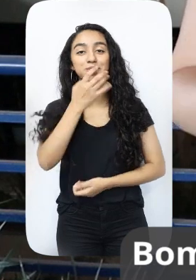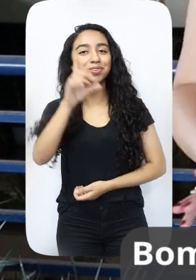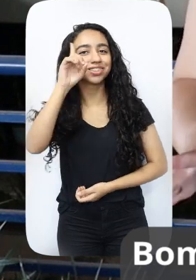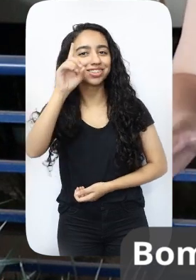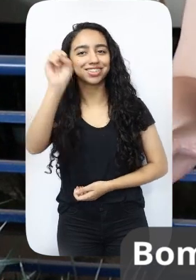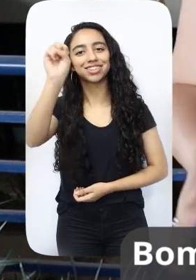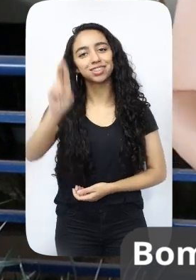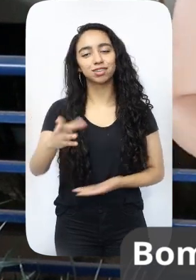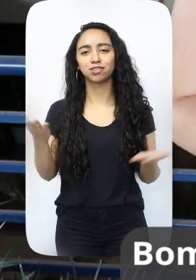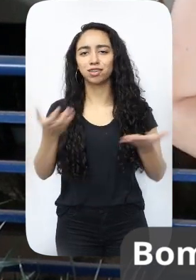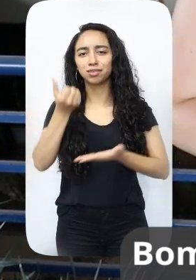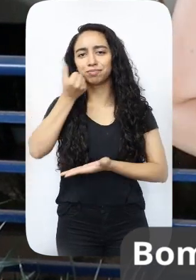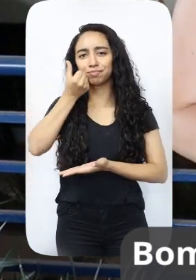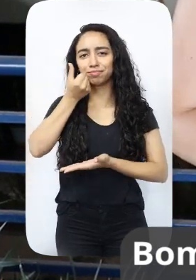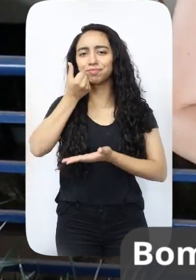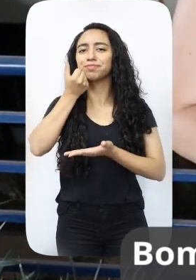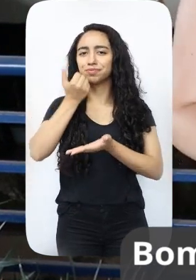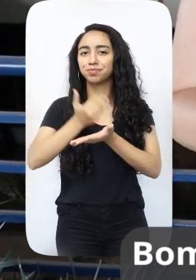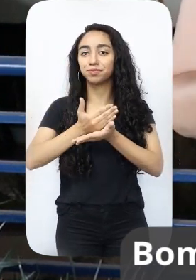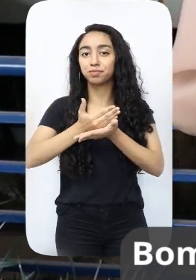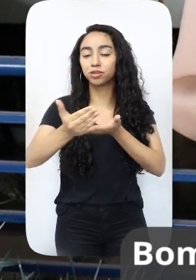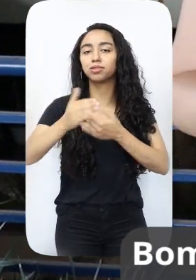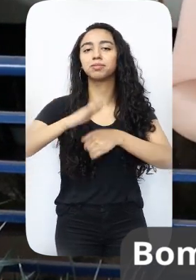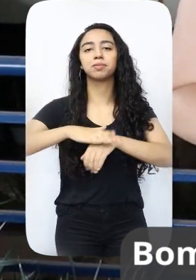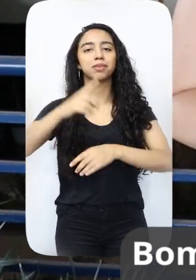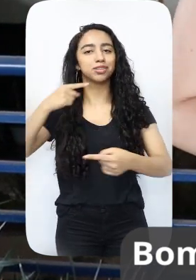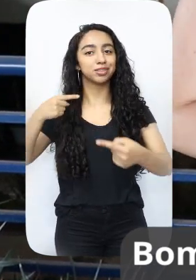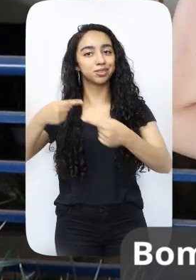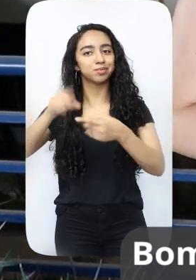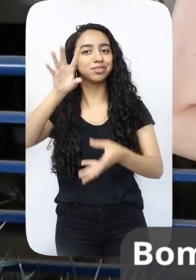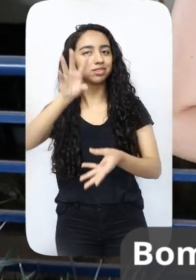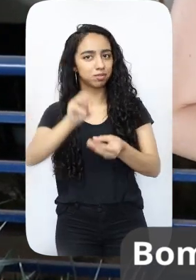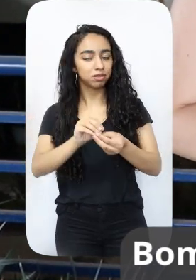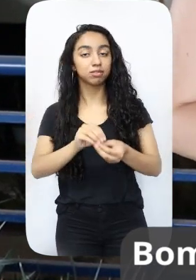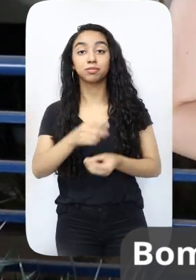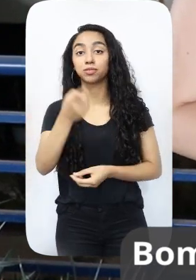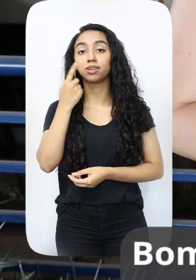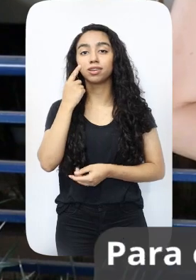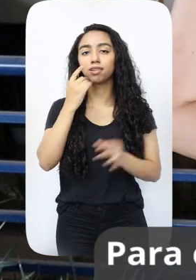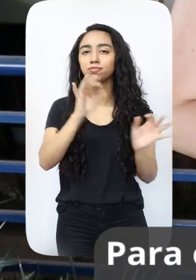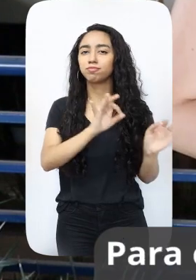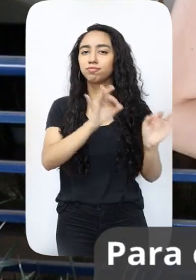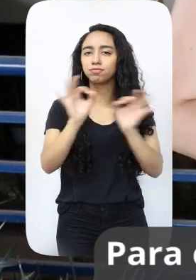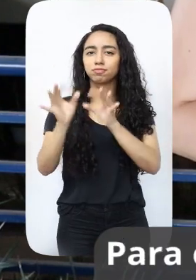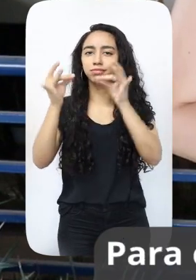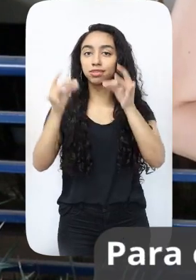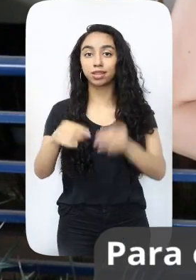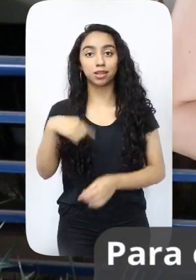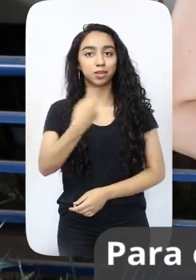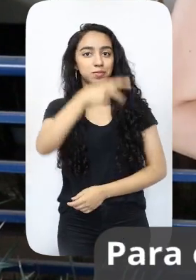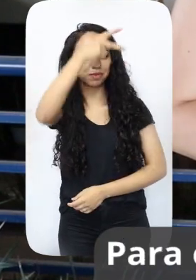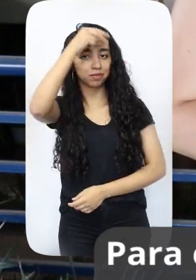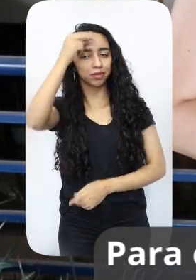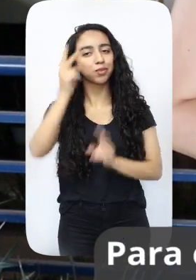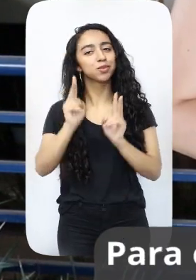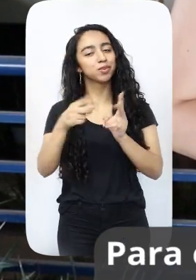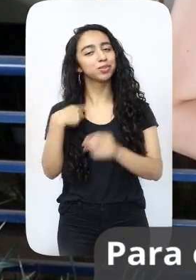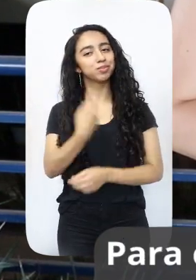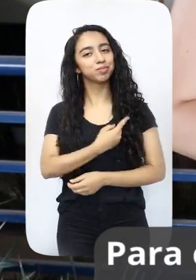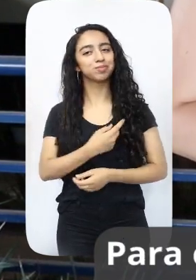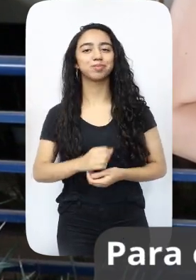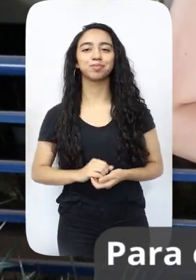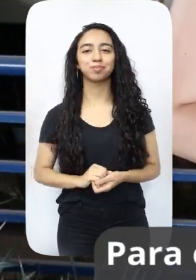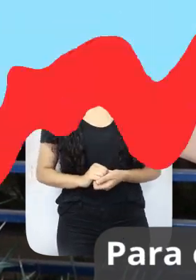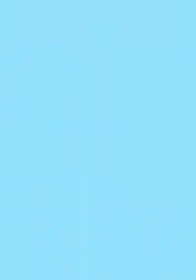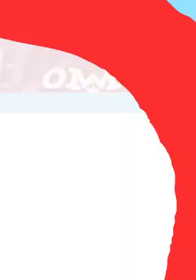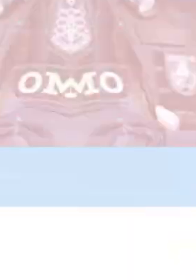Bom dia, Suzano! Sexta-feira chegou e com ela mais uma edição do Resumo Semanal. Para conferir os destaques da Prefeitura, continue